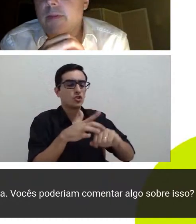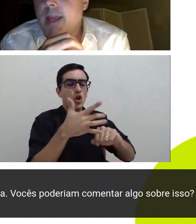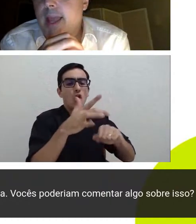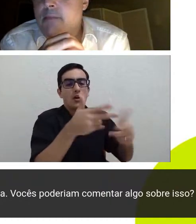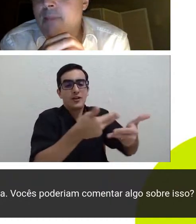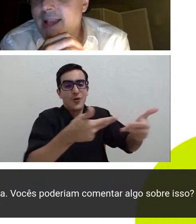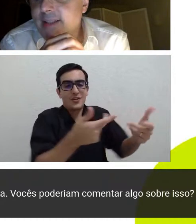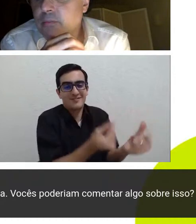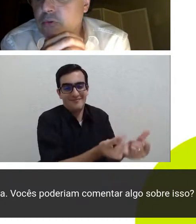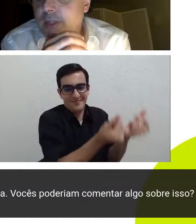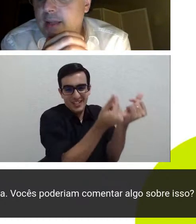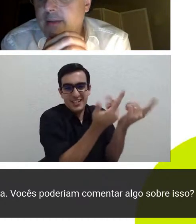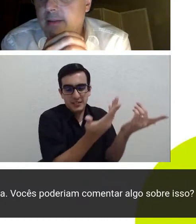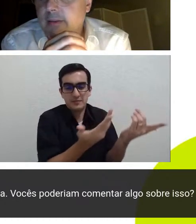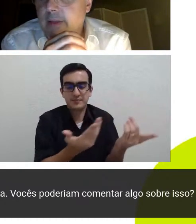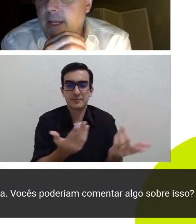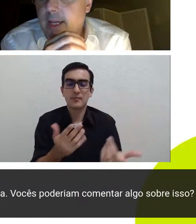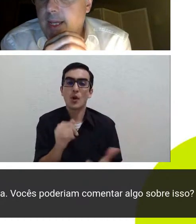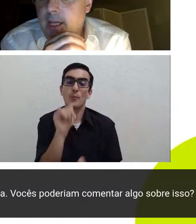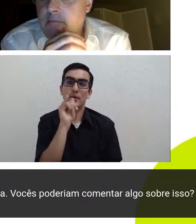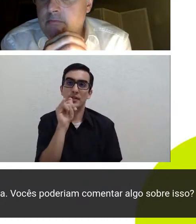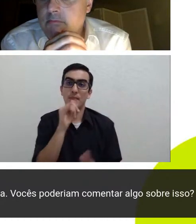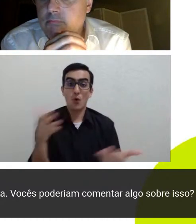exemplo é mais importante